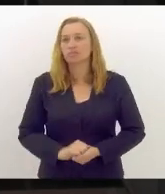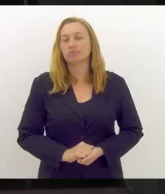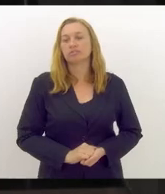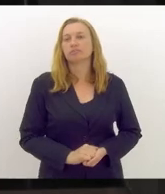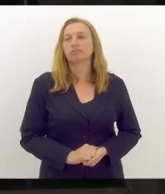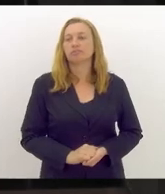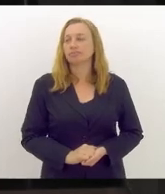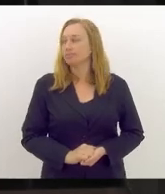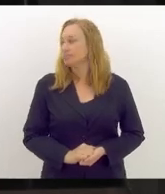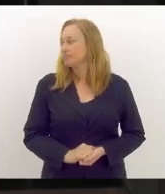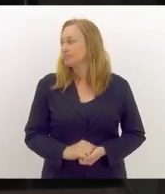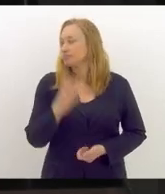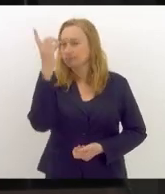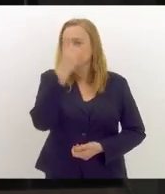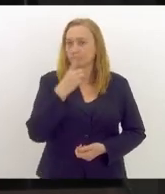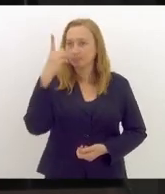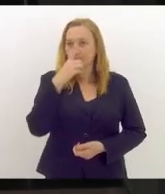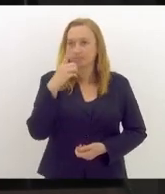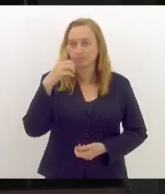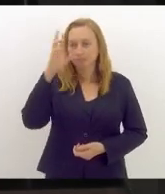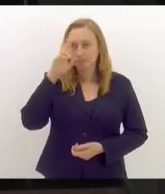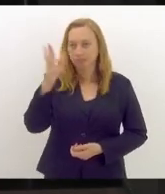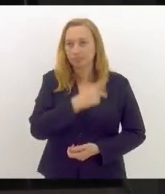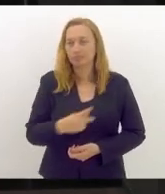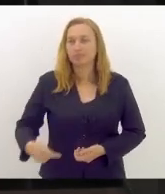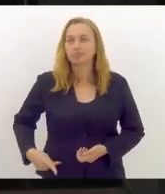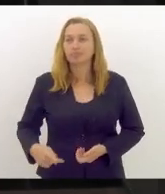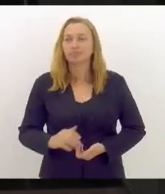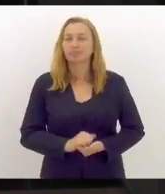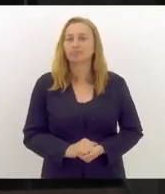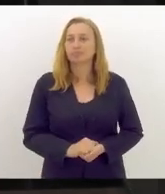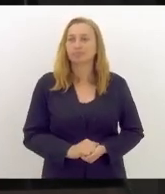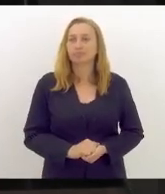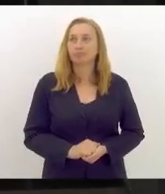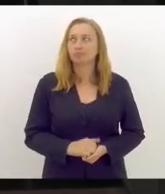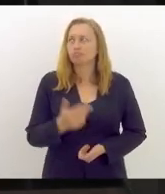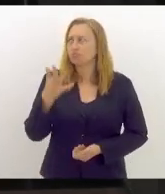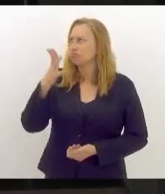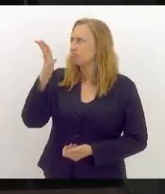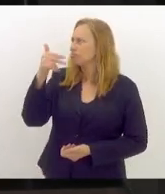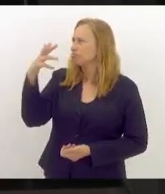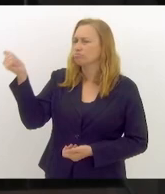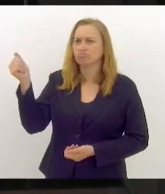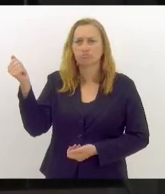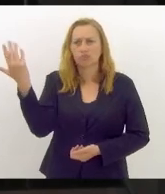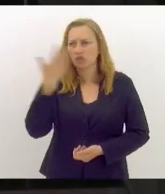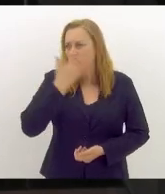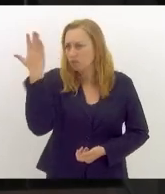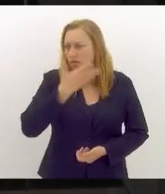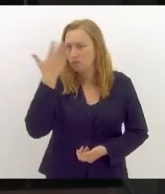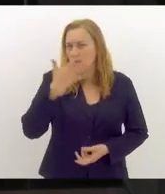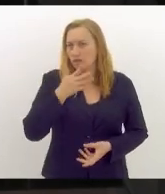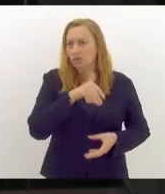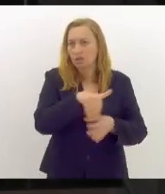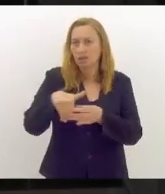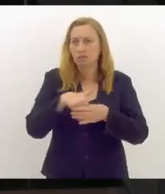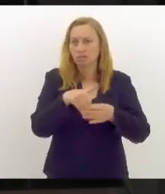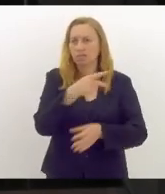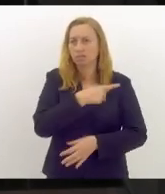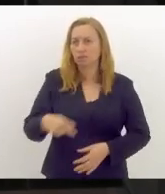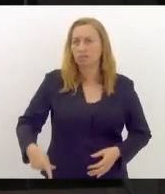No domingo, senhor presidente, jamais vi isso em eleição presidencial,